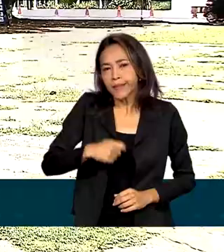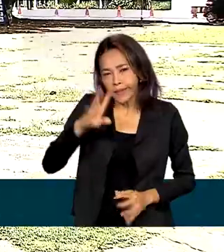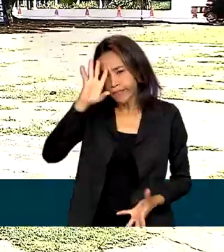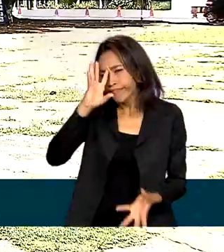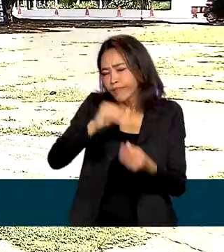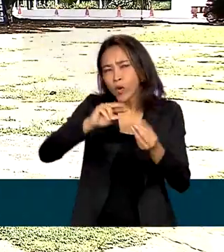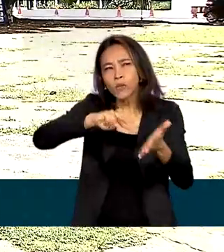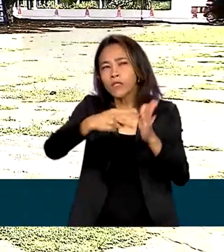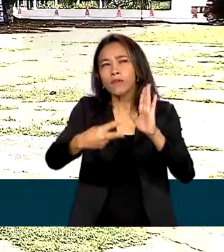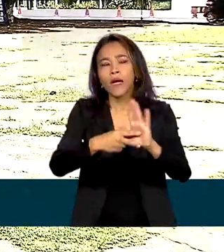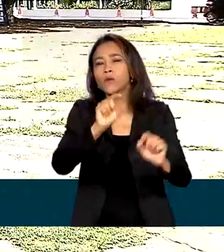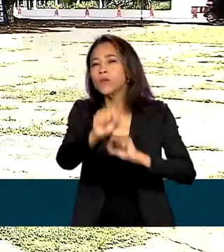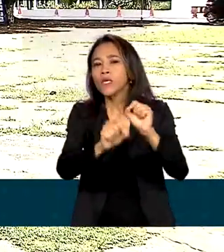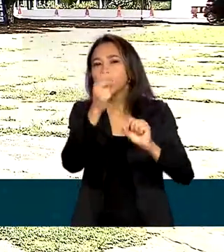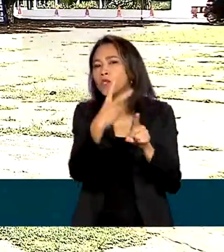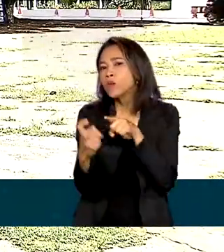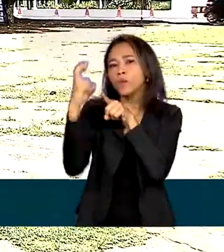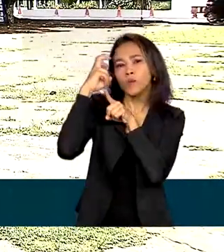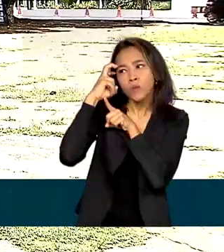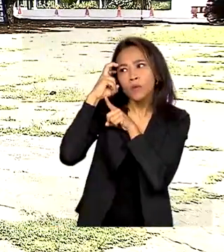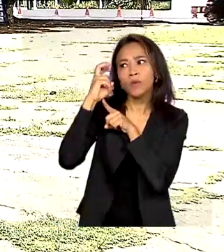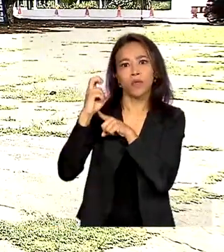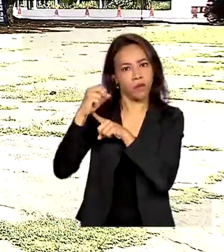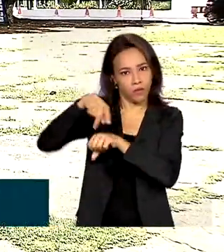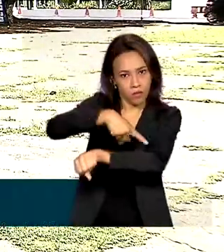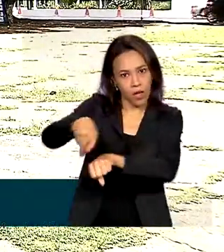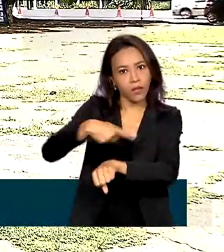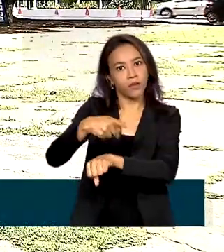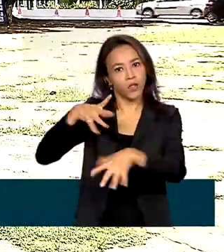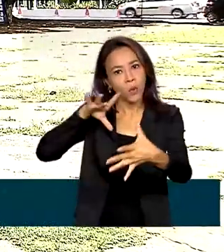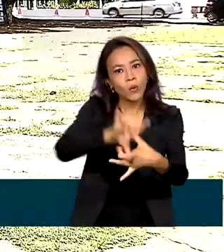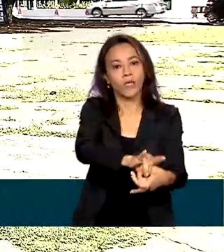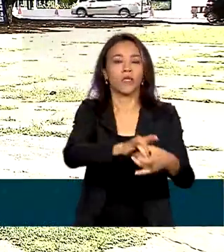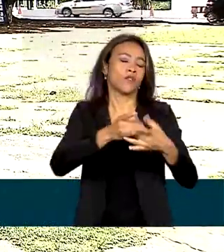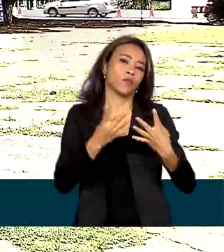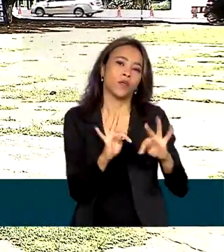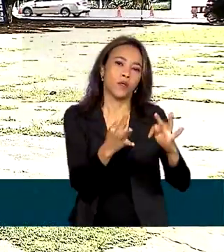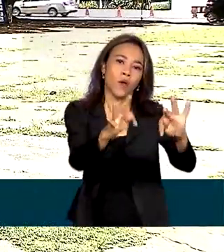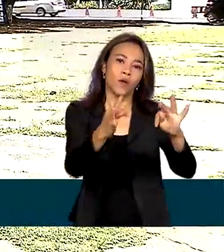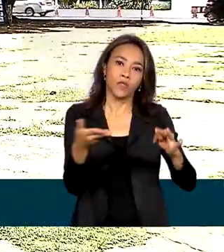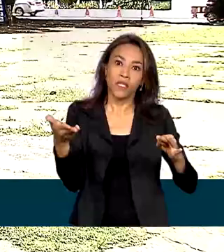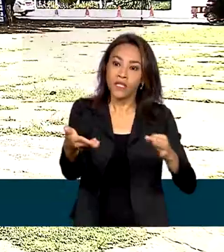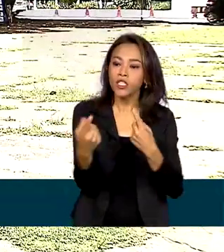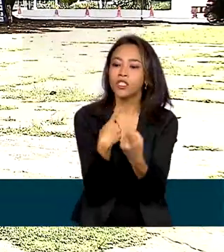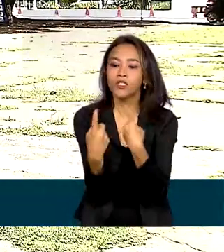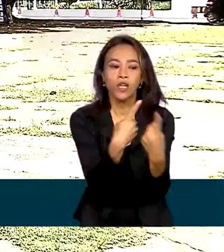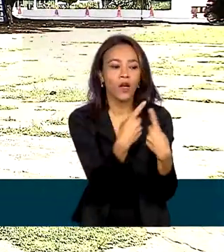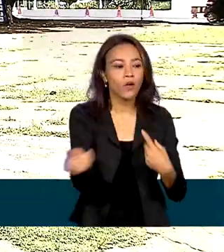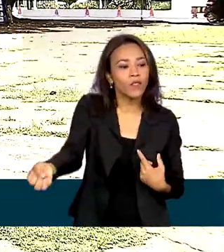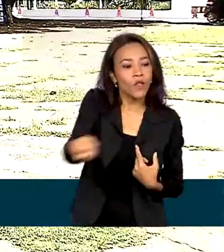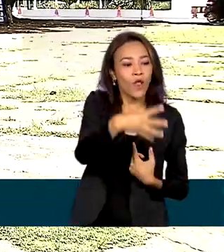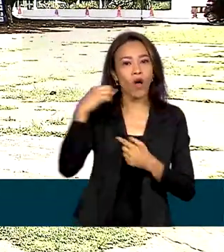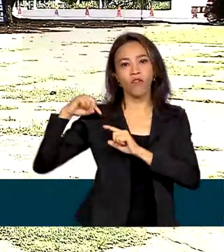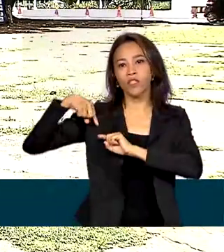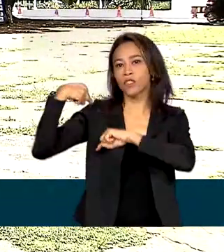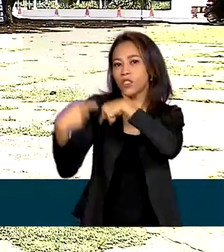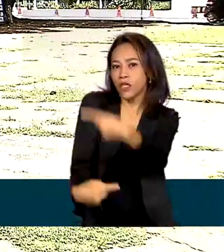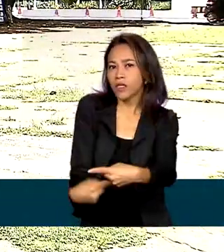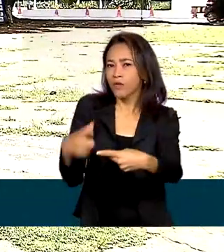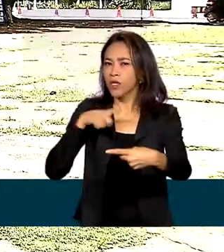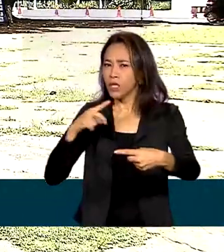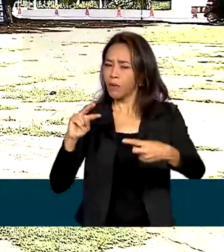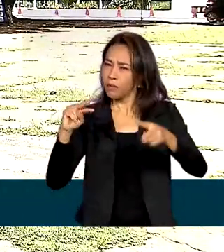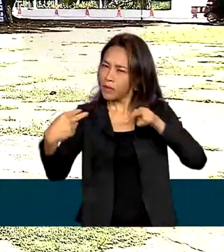cultura no país para entrar na era digital e dialogar com essa nova geração que tem uma maneira especial